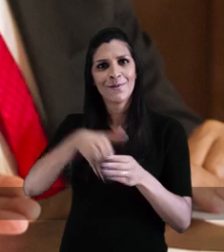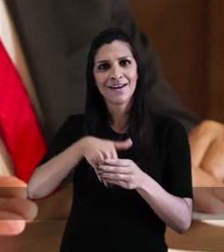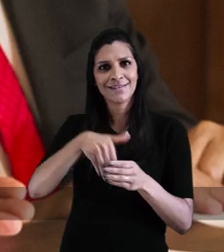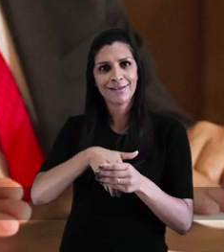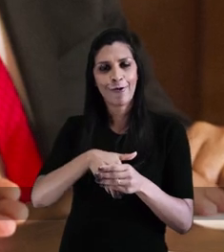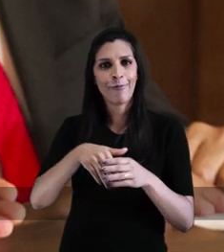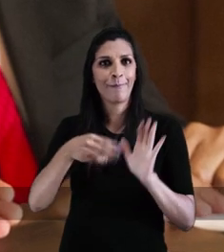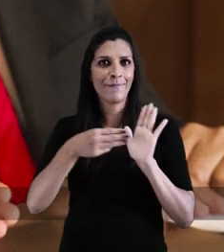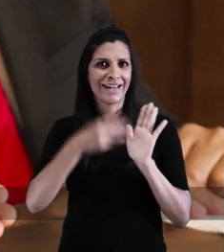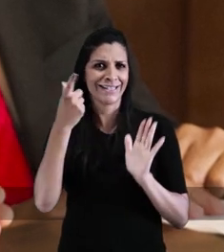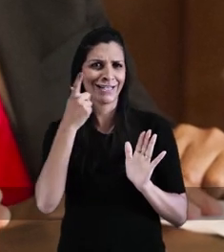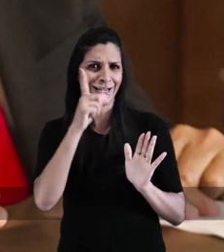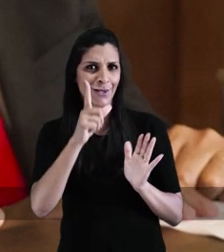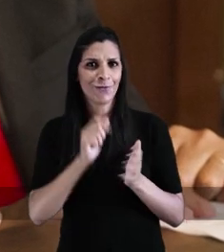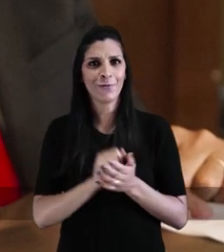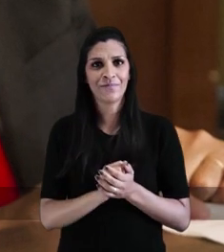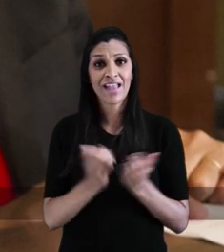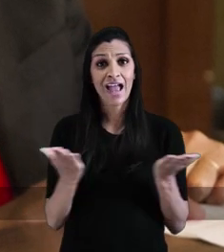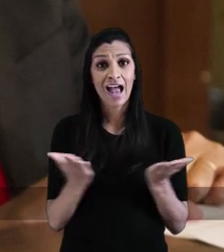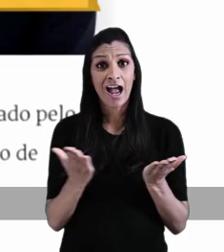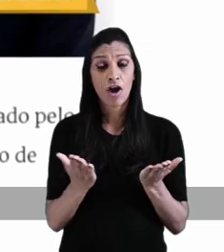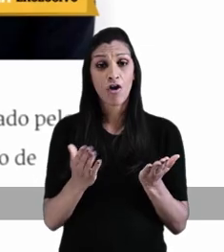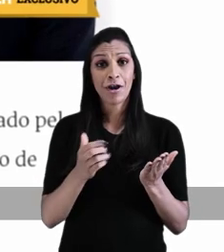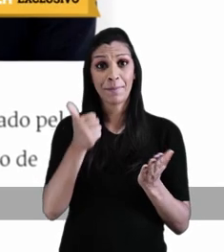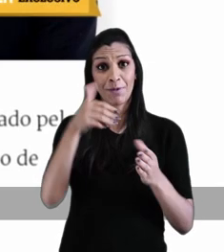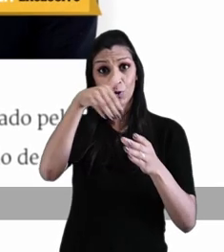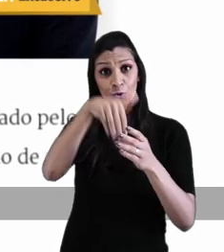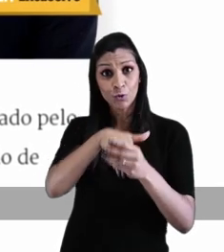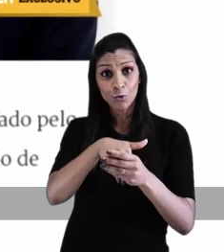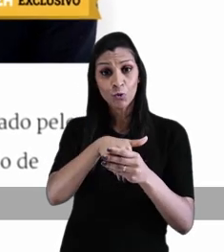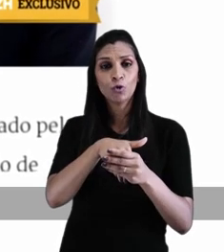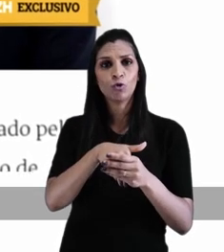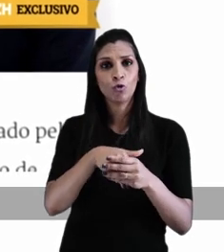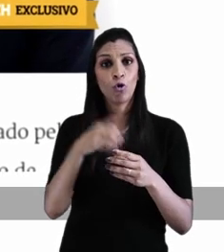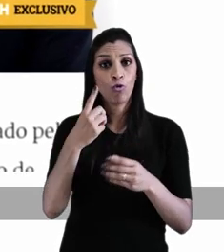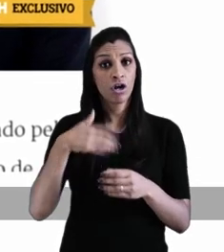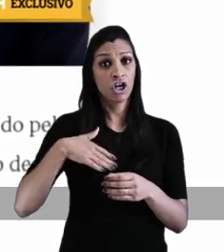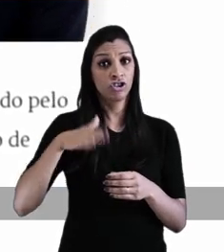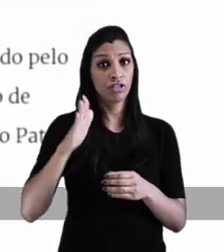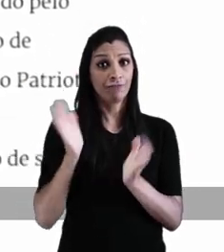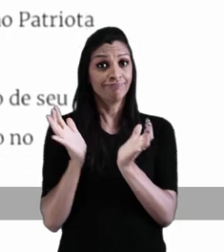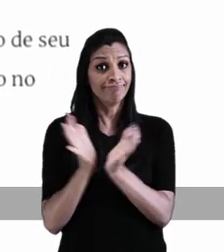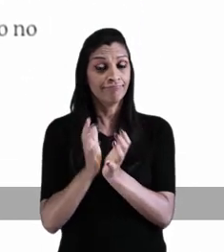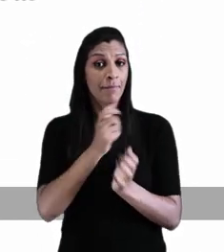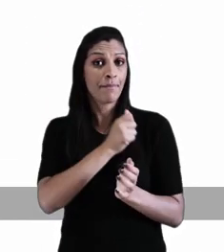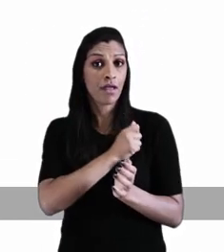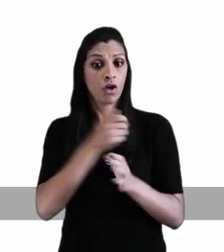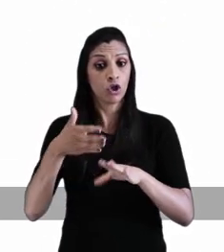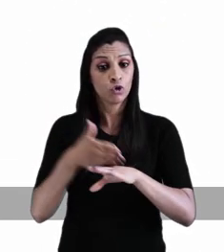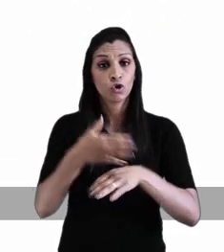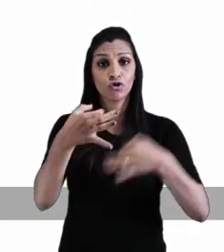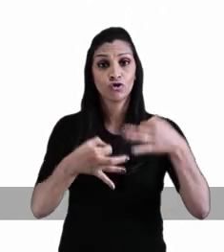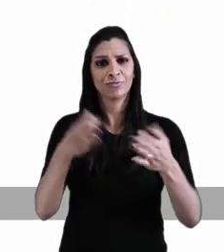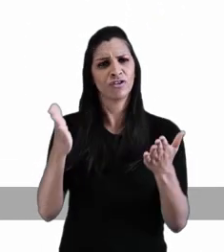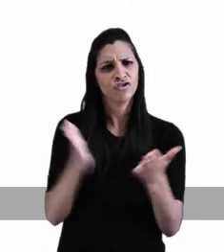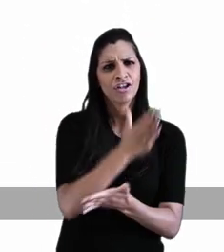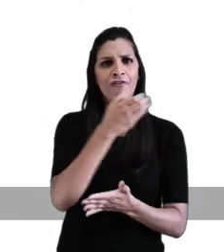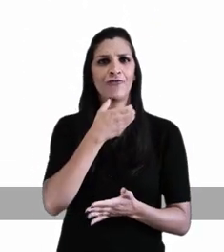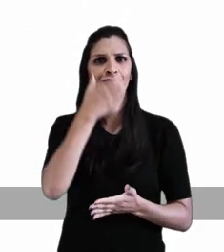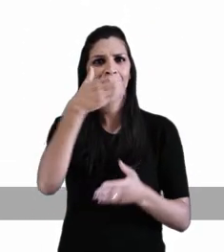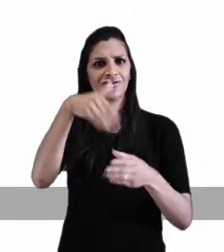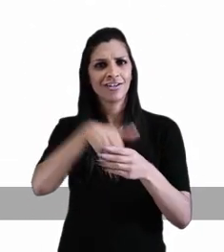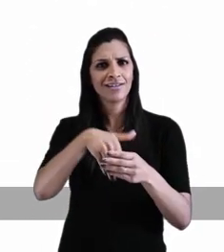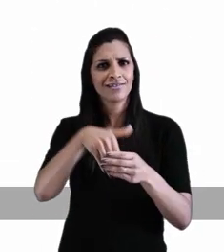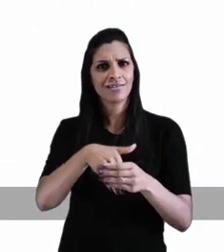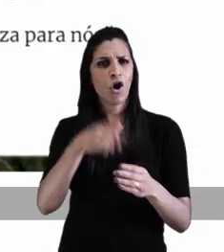perdeu a eleição para Marquesã. Agora, na reta final do primeiro turno, um candidato da coligação de Sebastião Melo entrou na justiça para